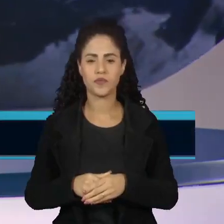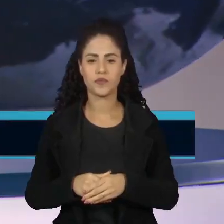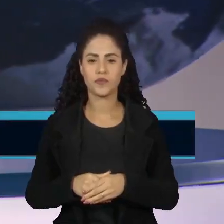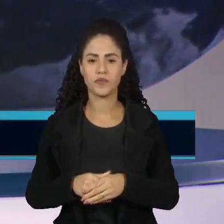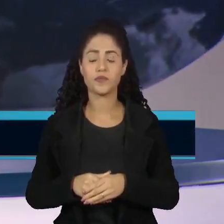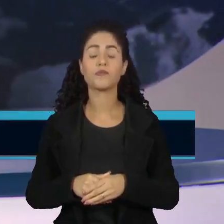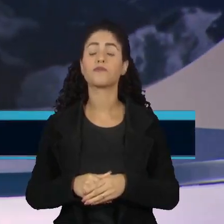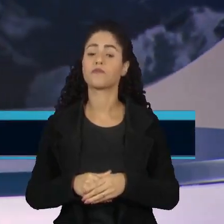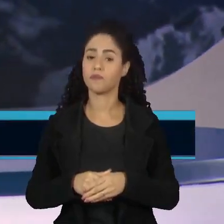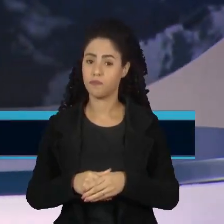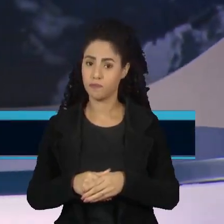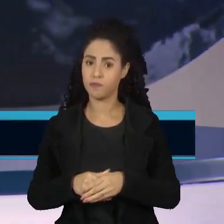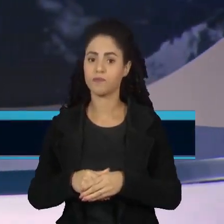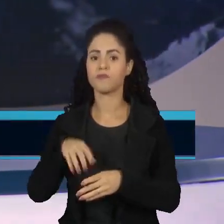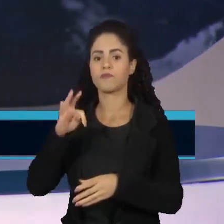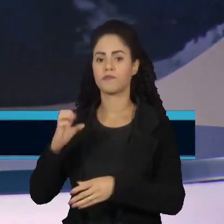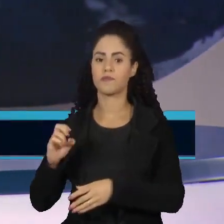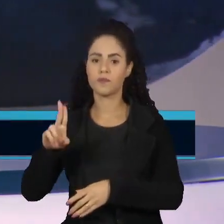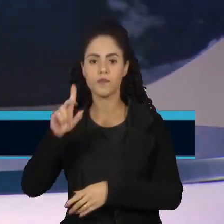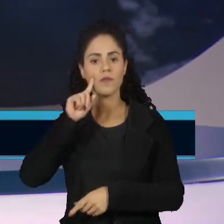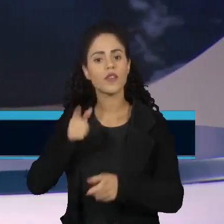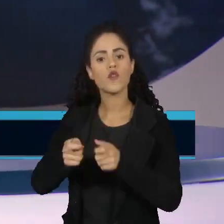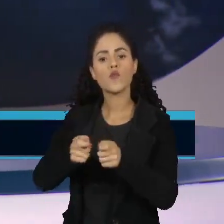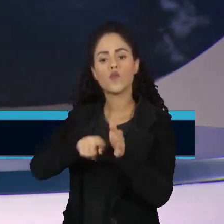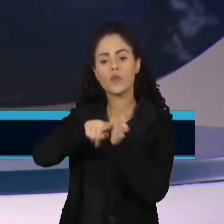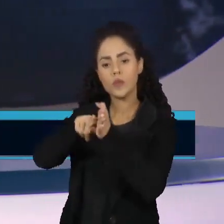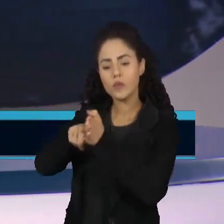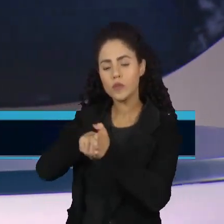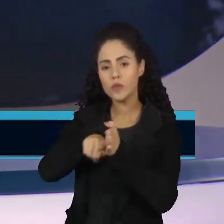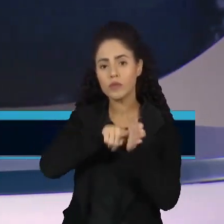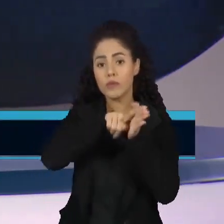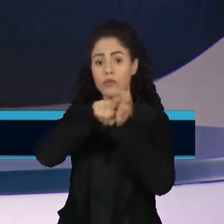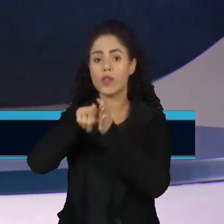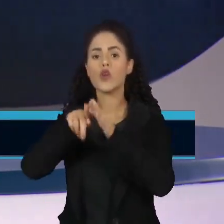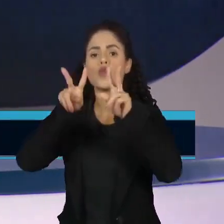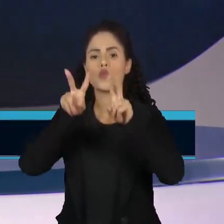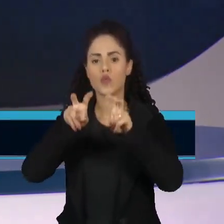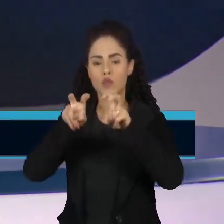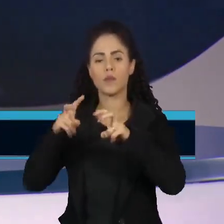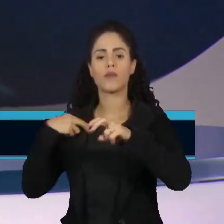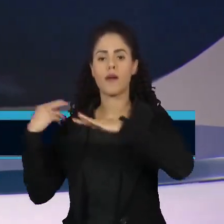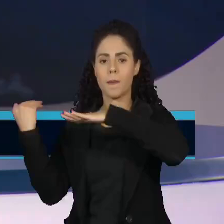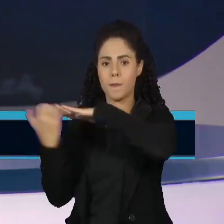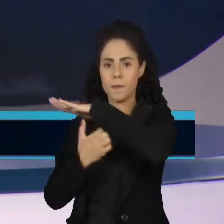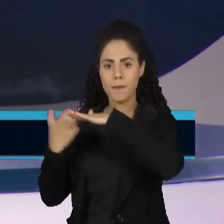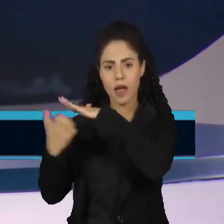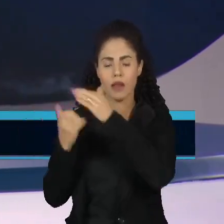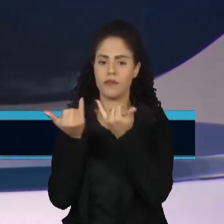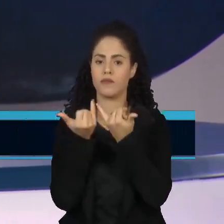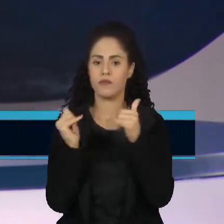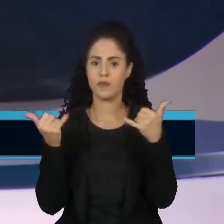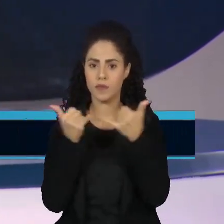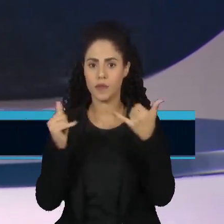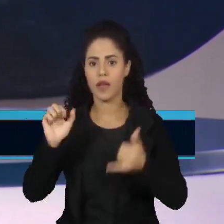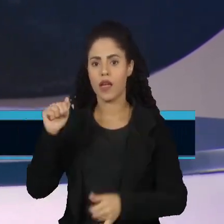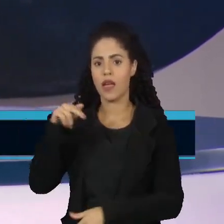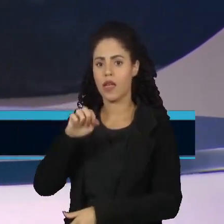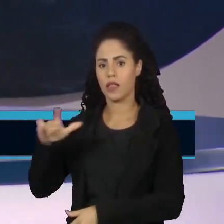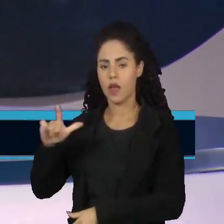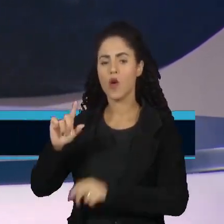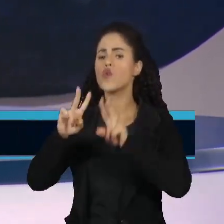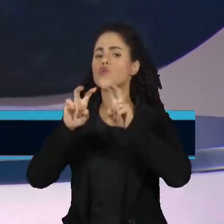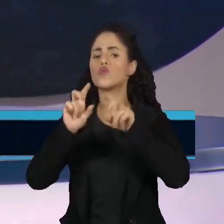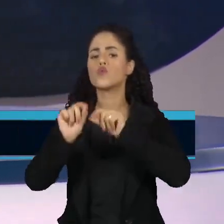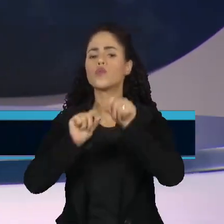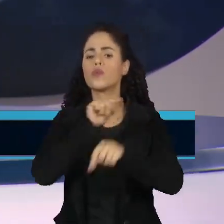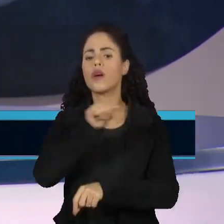A Controladoria Geral da União vai fazer uma auditoria na fiscalização da Agência Reguladora do Setor de Energia, ANEEL, sobre a